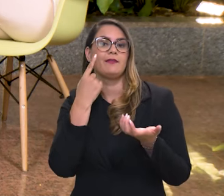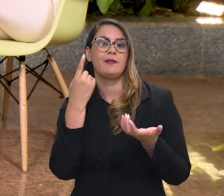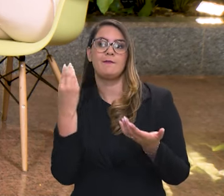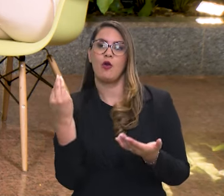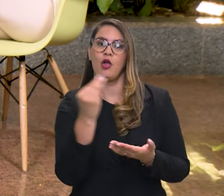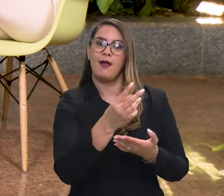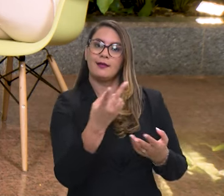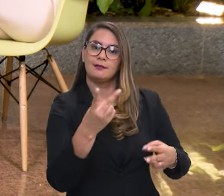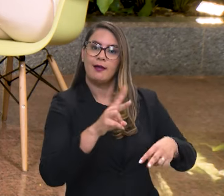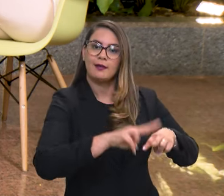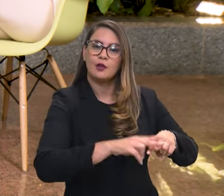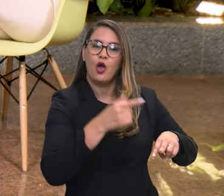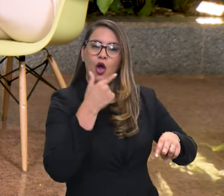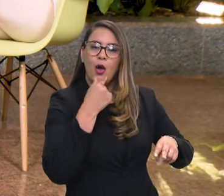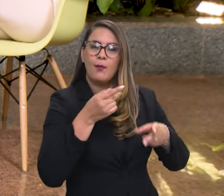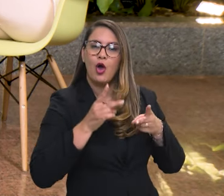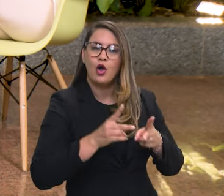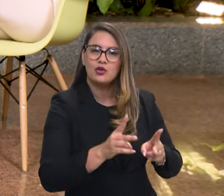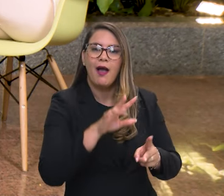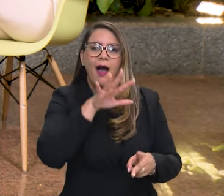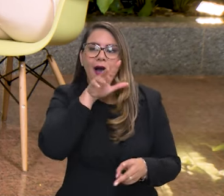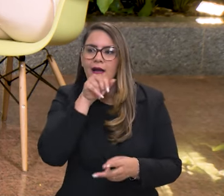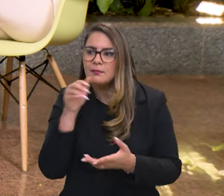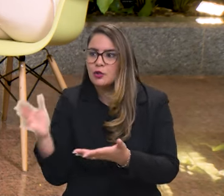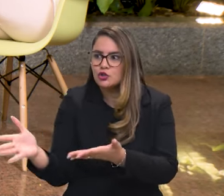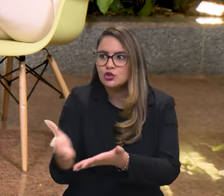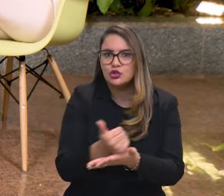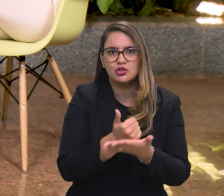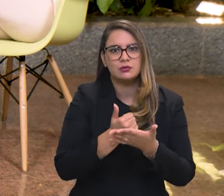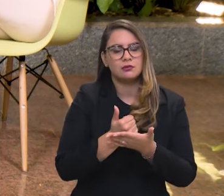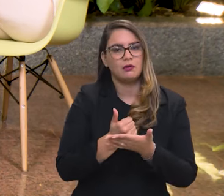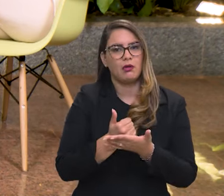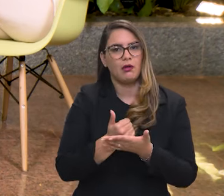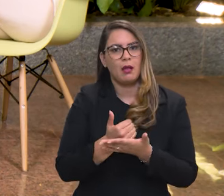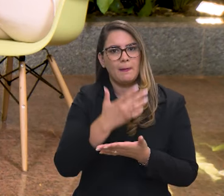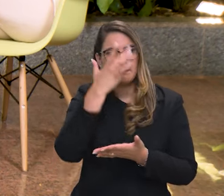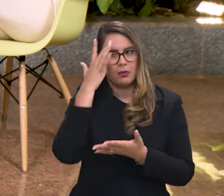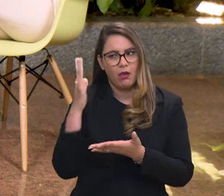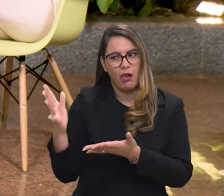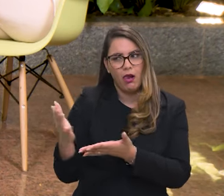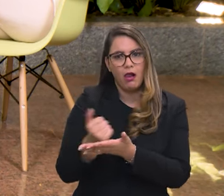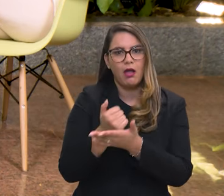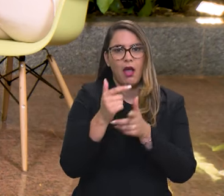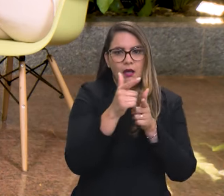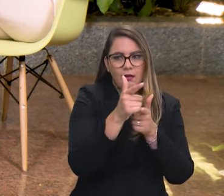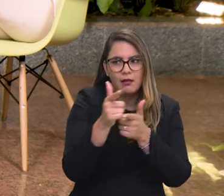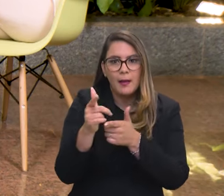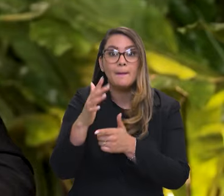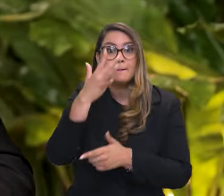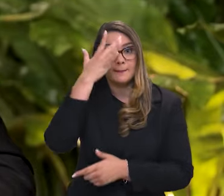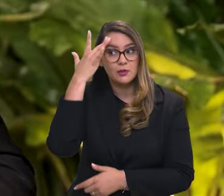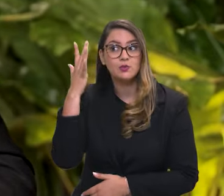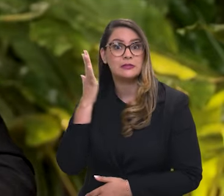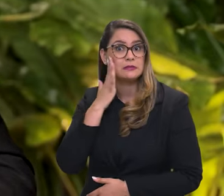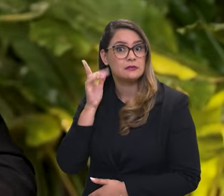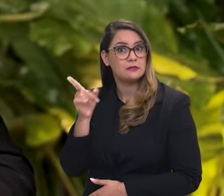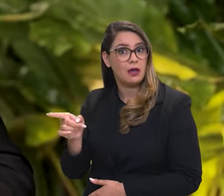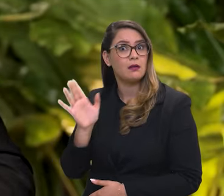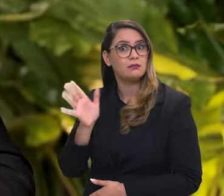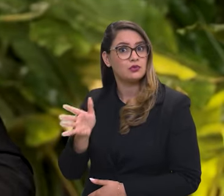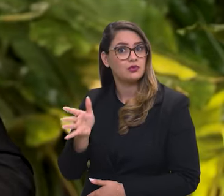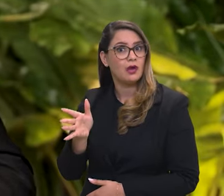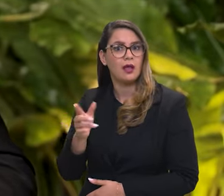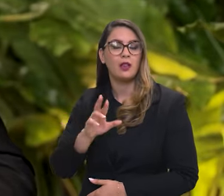e a gente quer colocar na cadeia os caras que continuam tirando esses animais da natureza. Os traficantes são pessoas conhecidas.